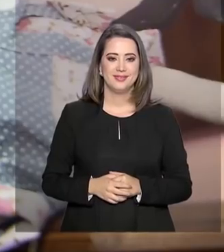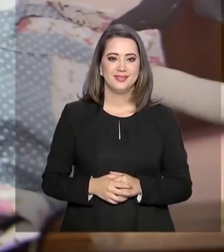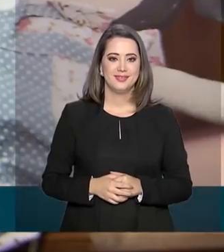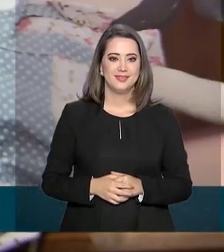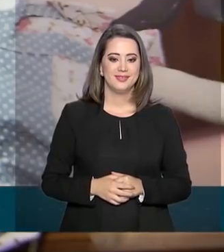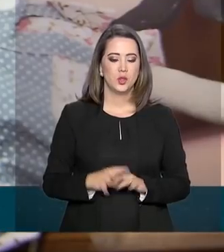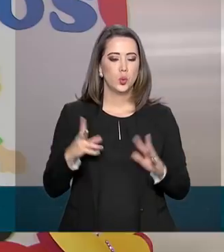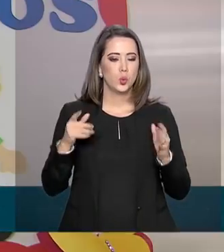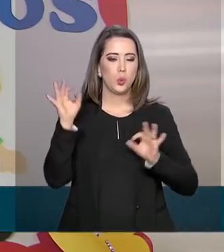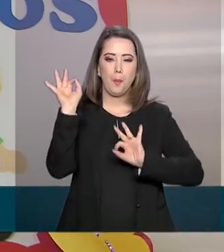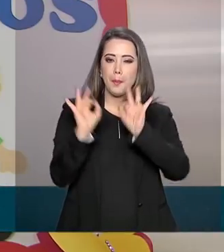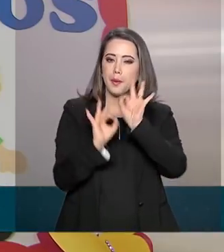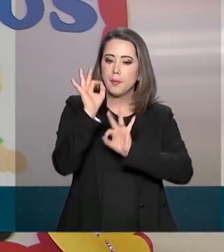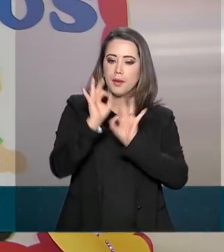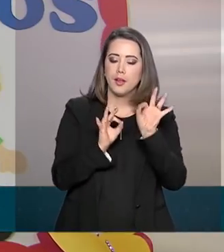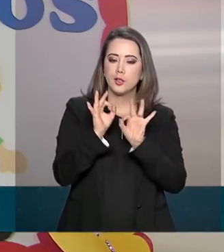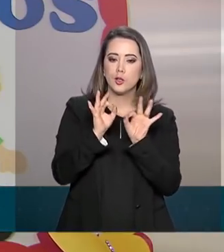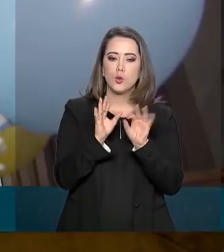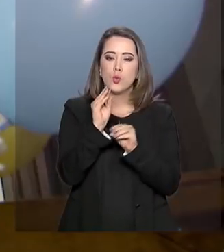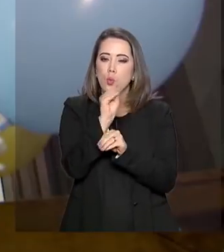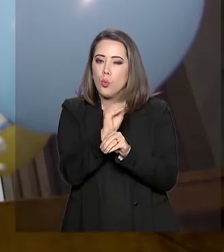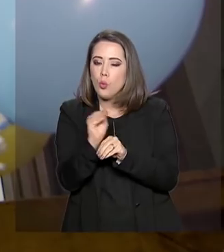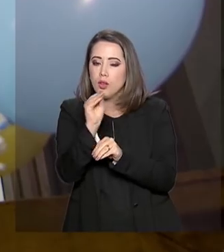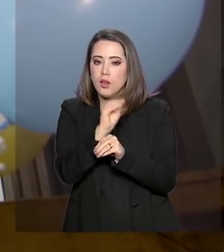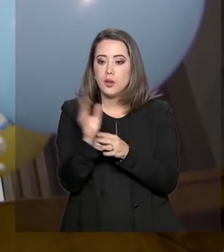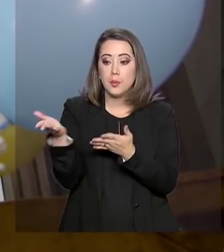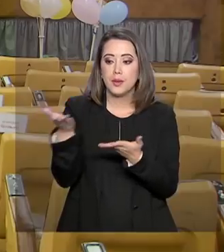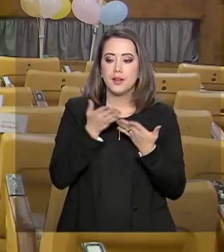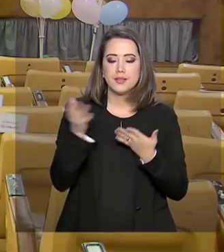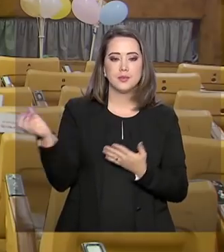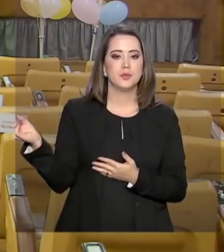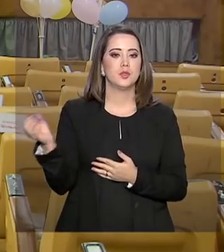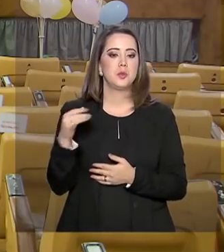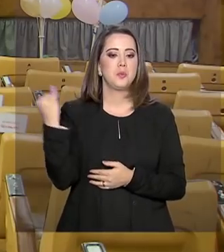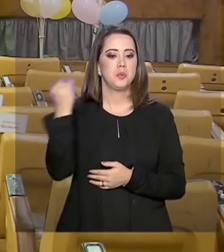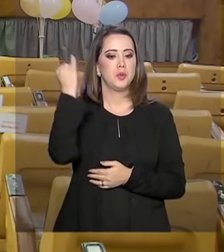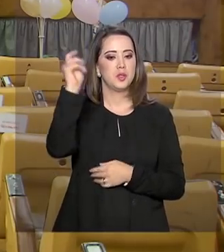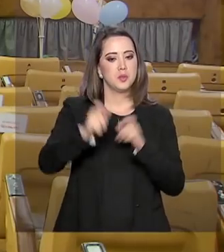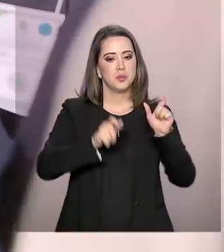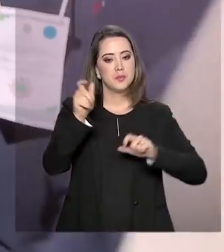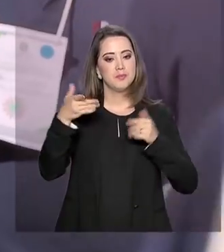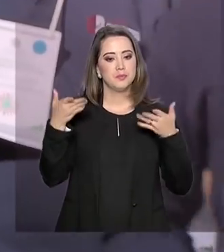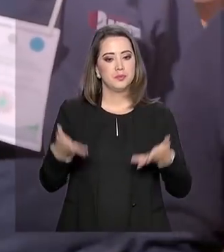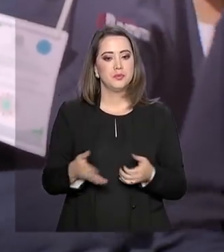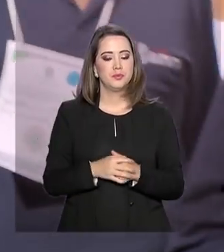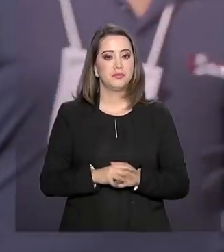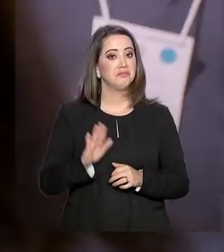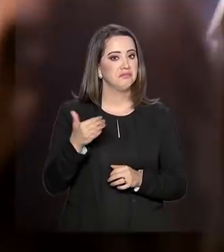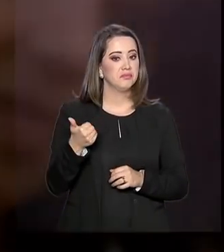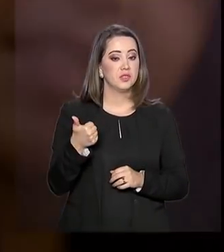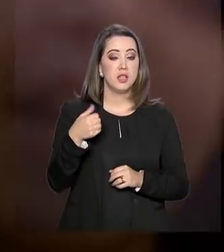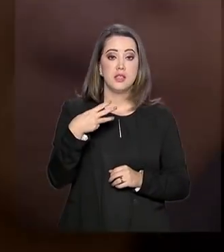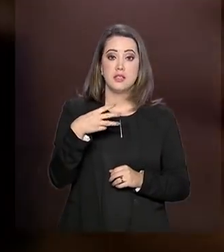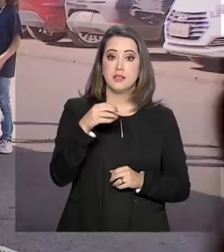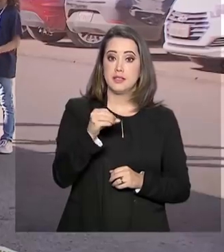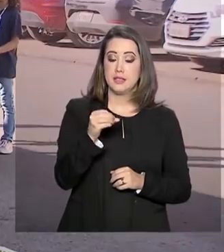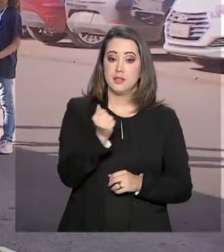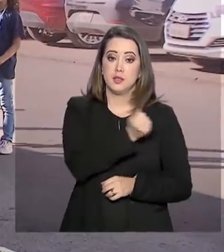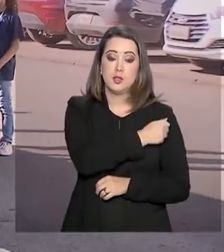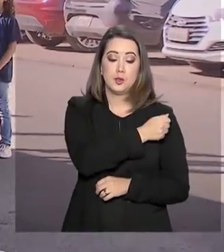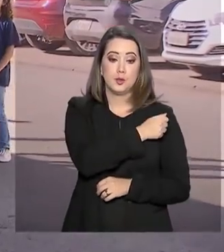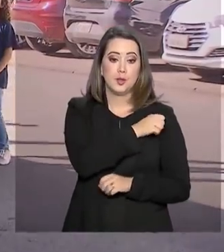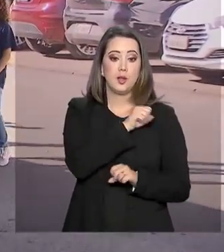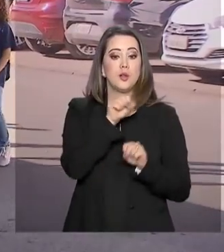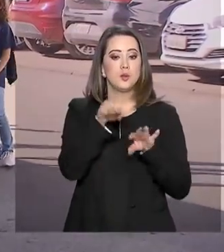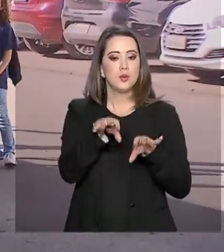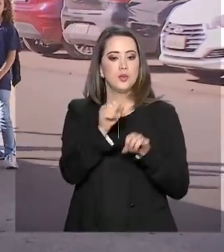Tudo preparado, com todo o cuidado, para receber nobres visitantes. Cerca de 130 alunos do